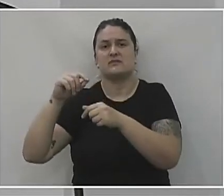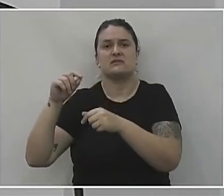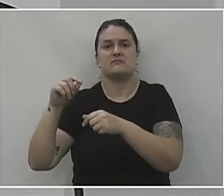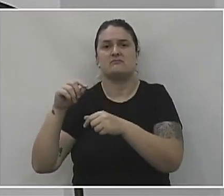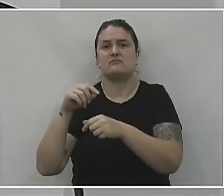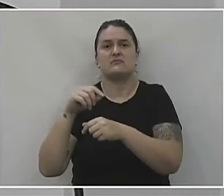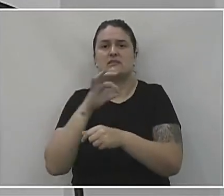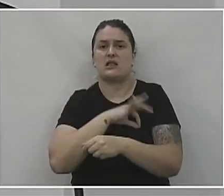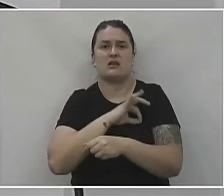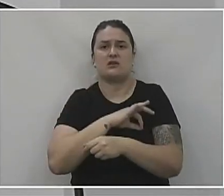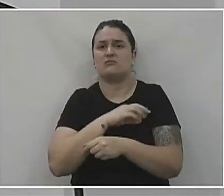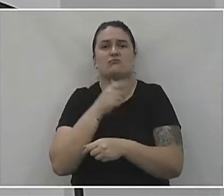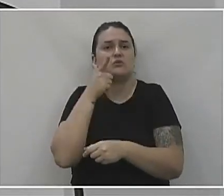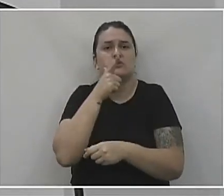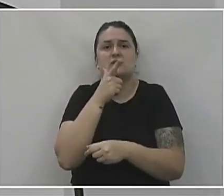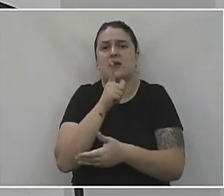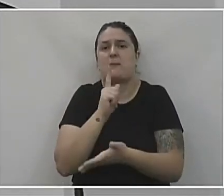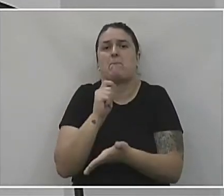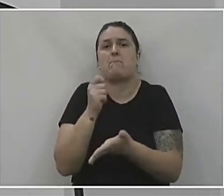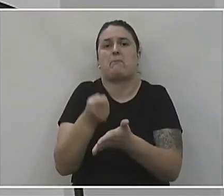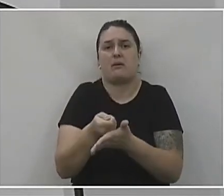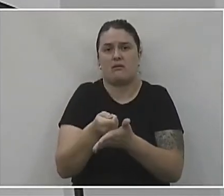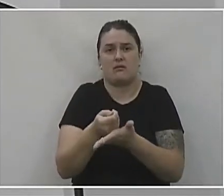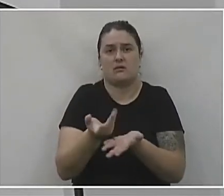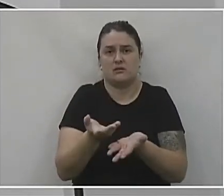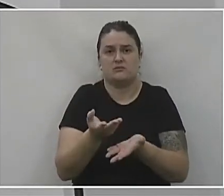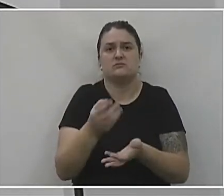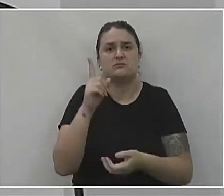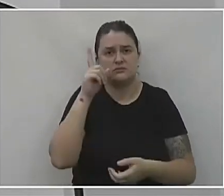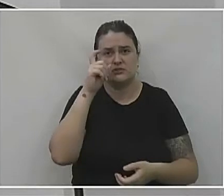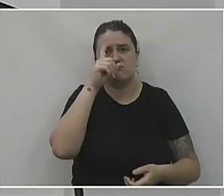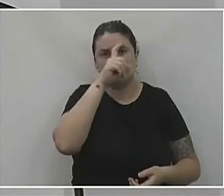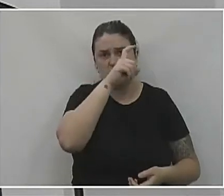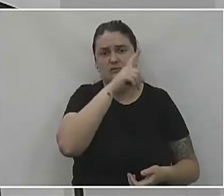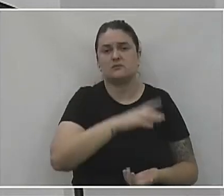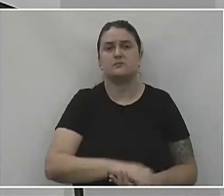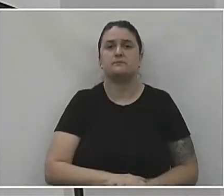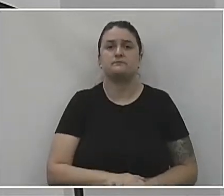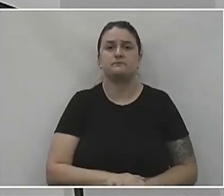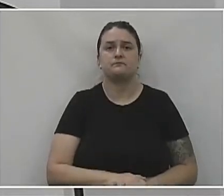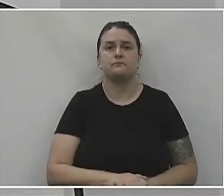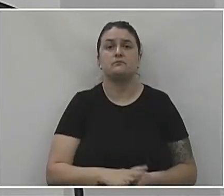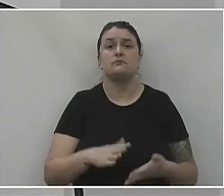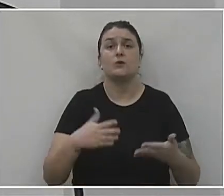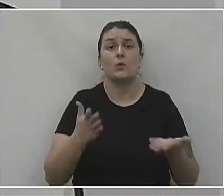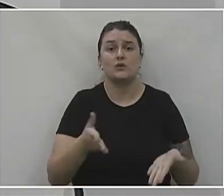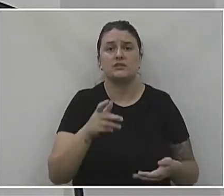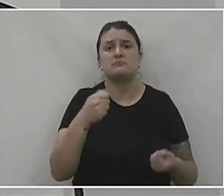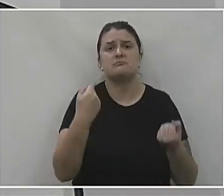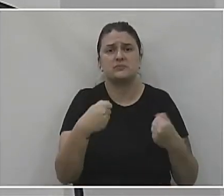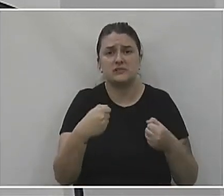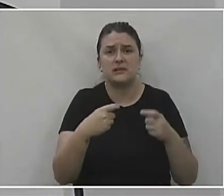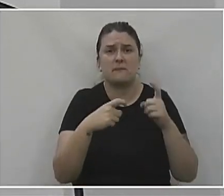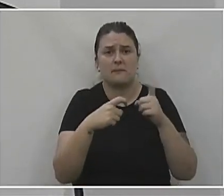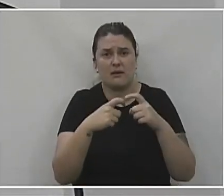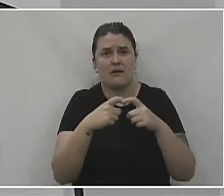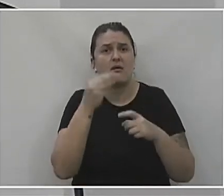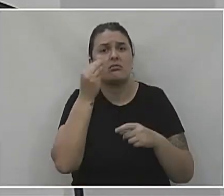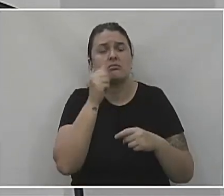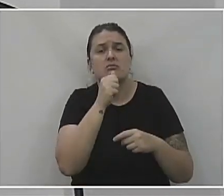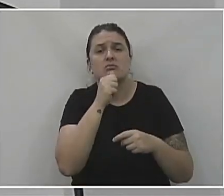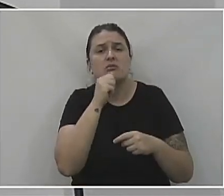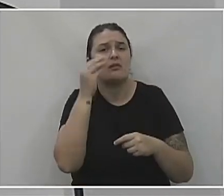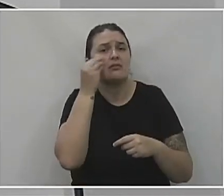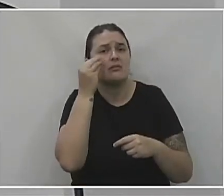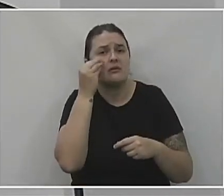a gente não podia nem cobrir. Então, era uma situação bem complicada. Hoje em dia, a gente ainda precisa de médicos. Estamos atrás de